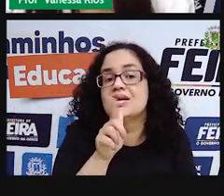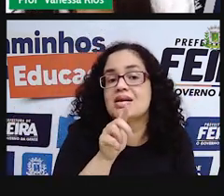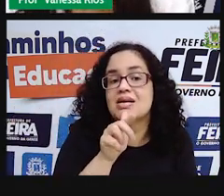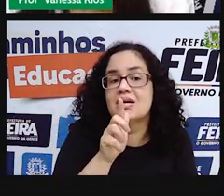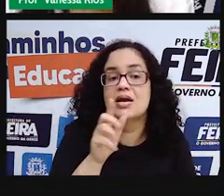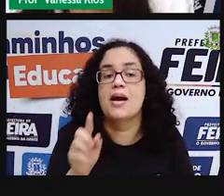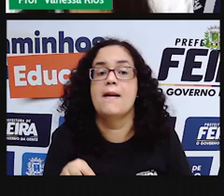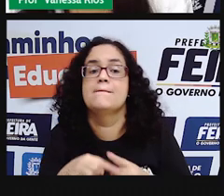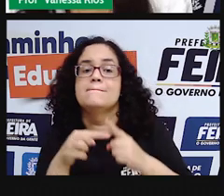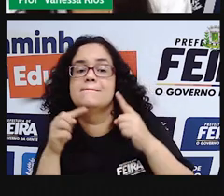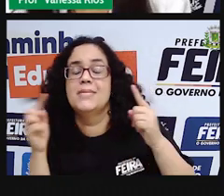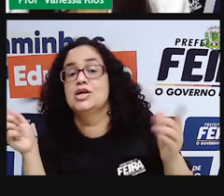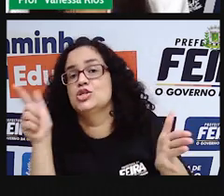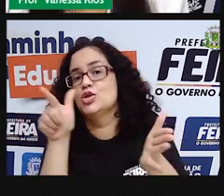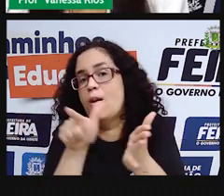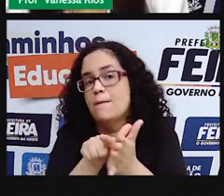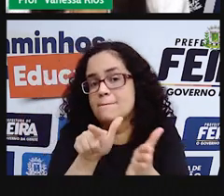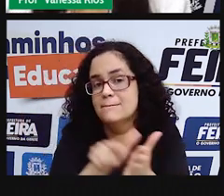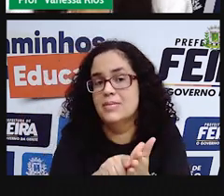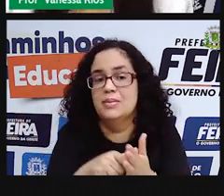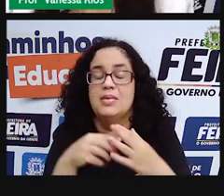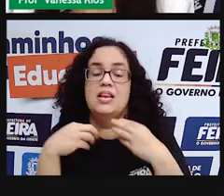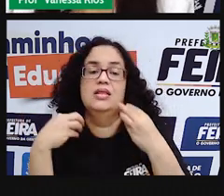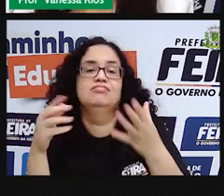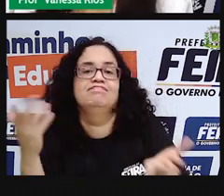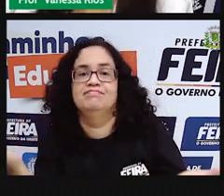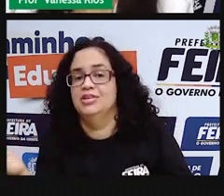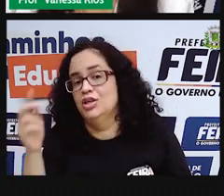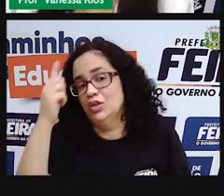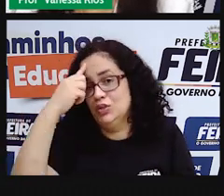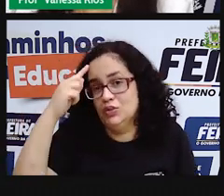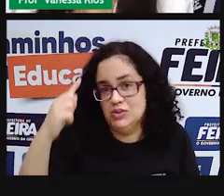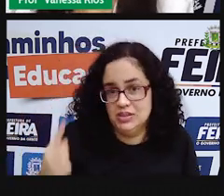com papelão, hum, eu não sei.